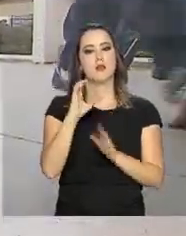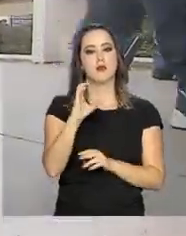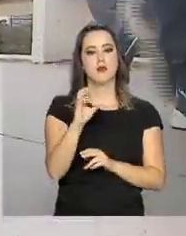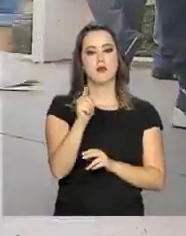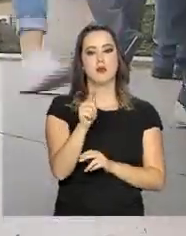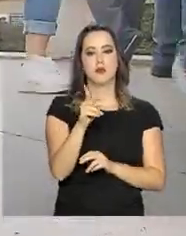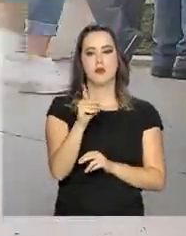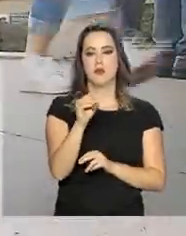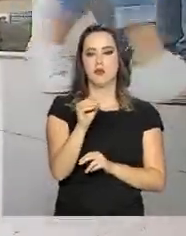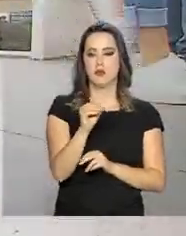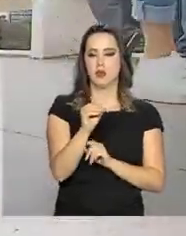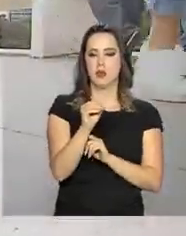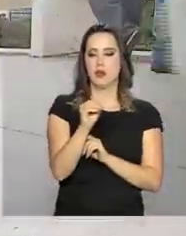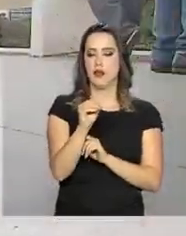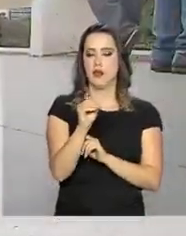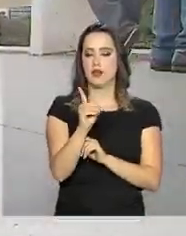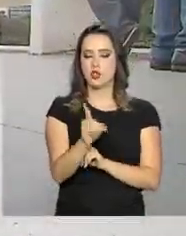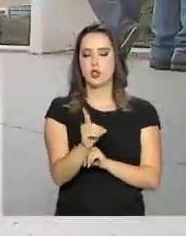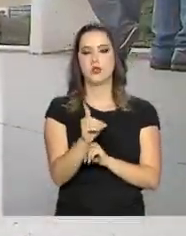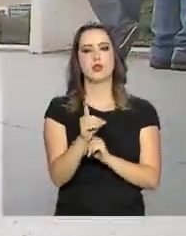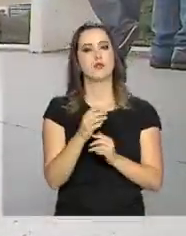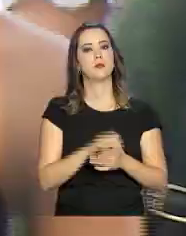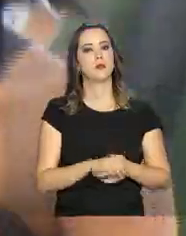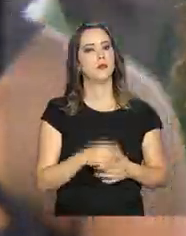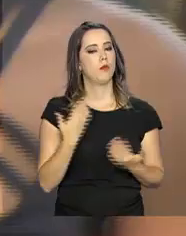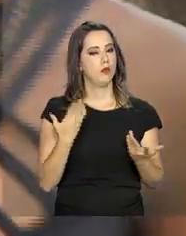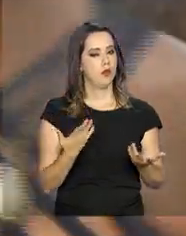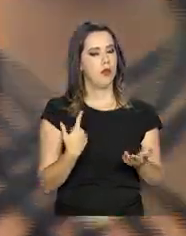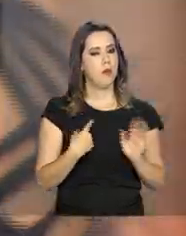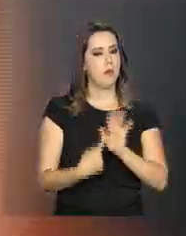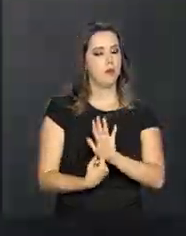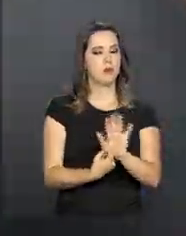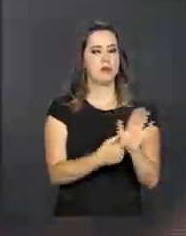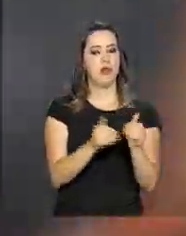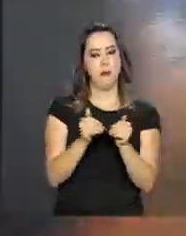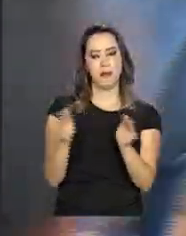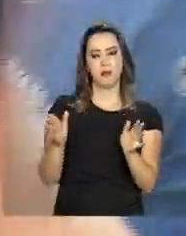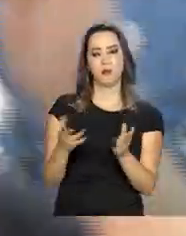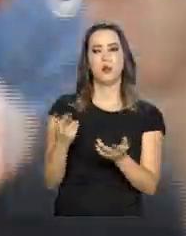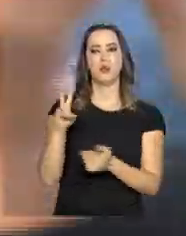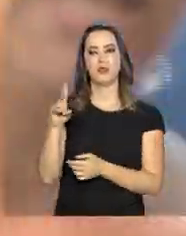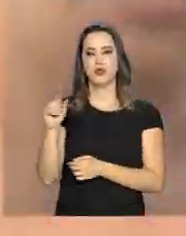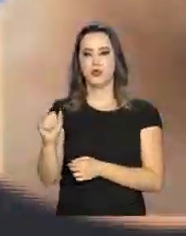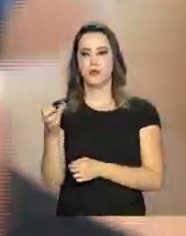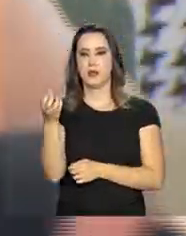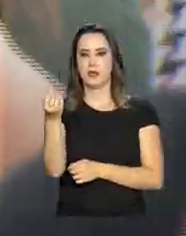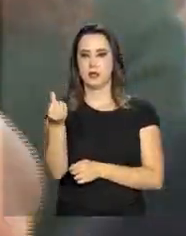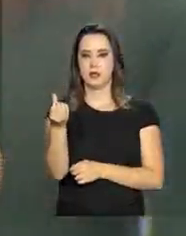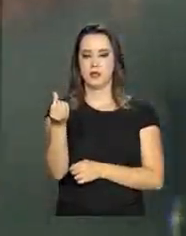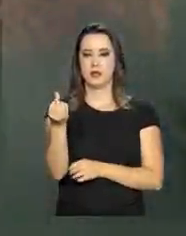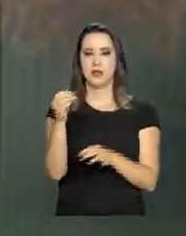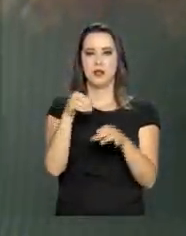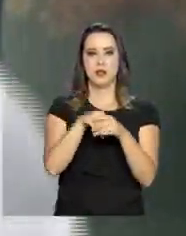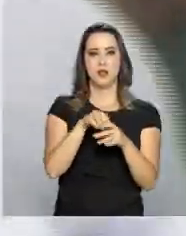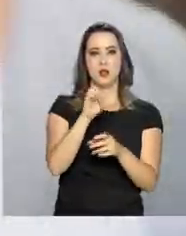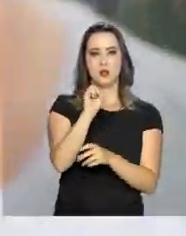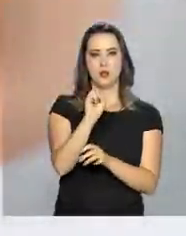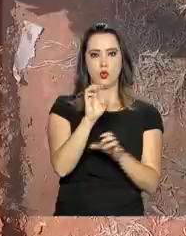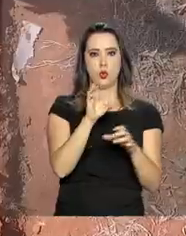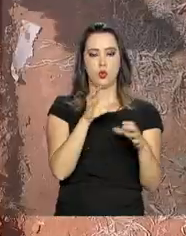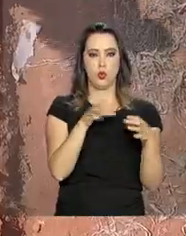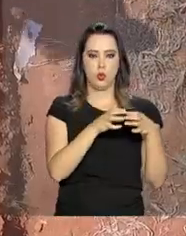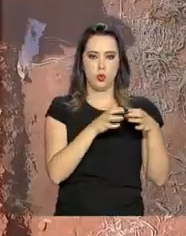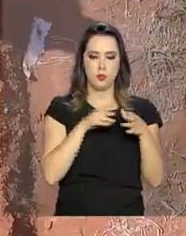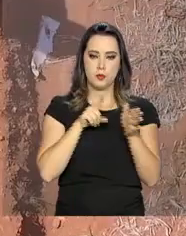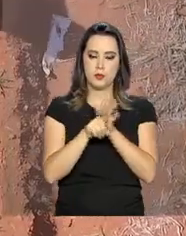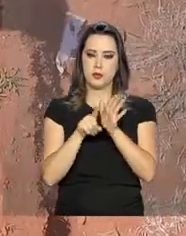Geral de Empregados e Desempregados, o CAGED, que revelam a abertura de vagas em seis dos oito setores da economia.